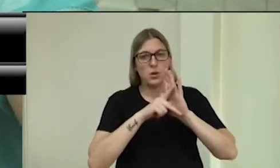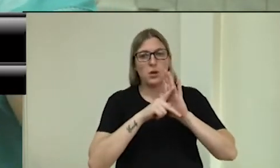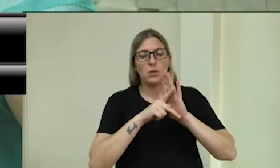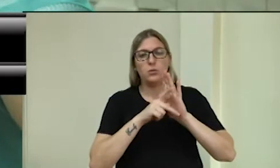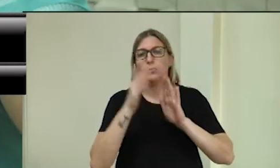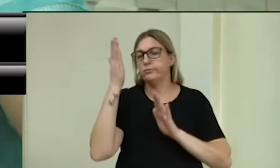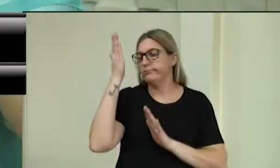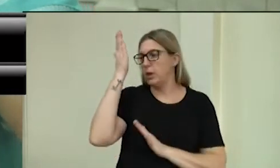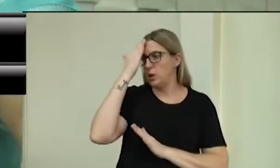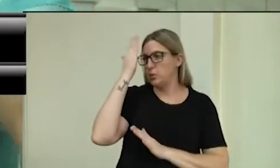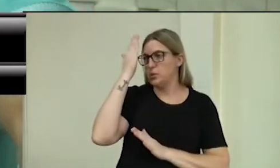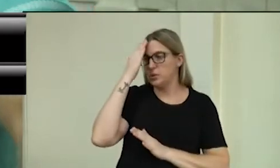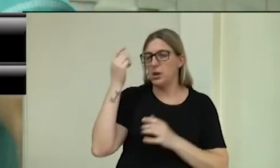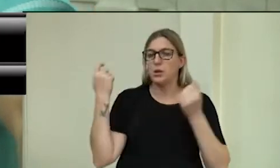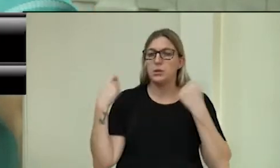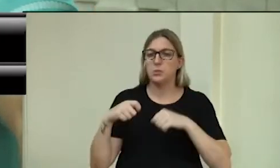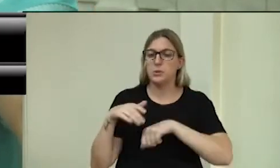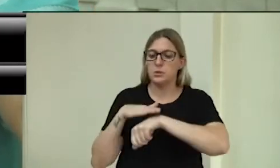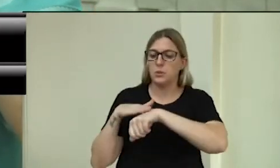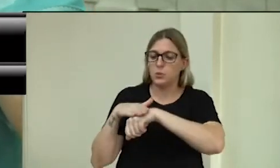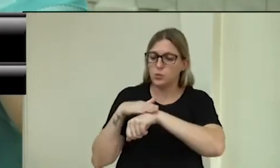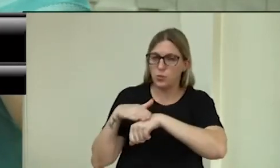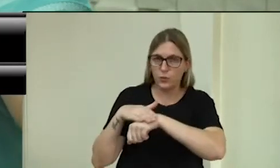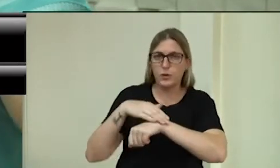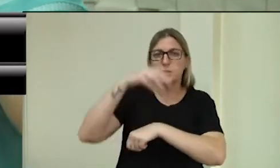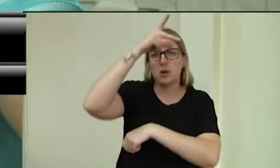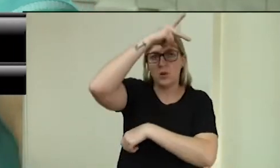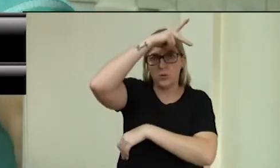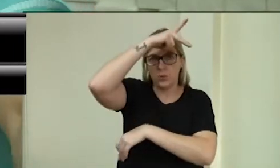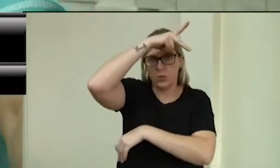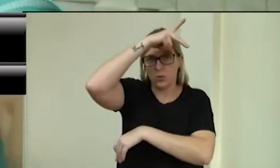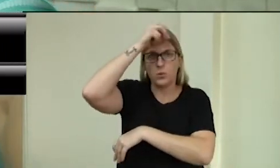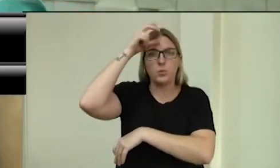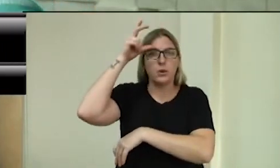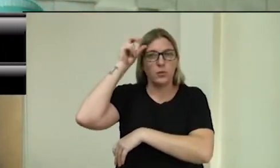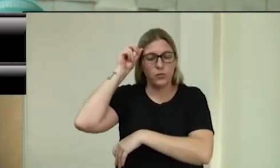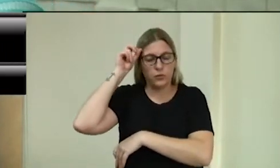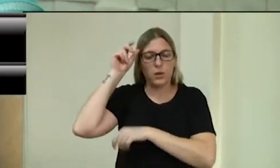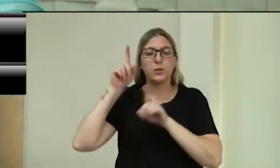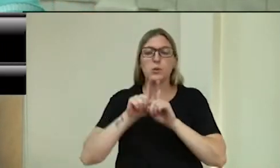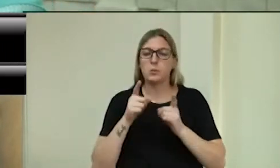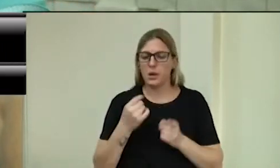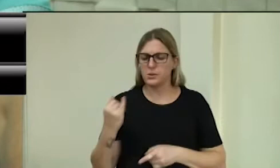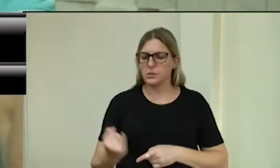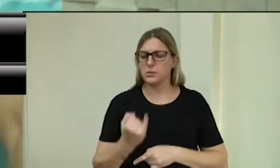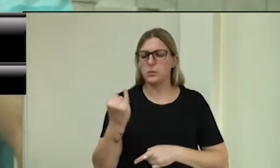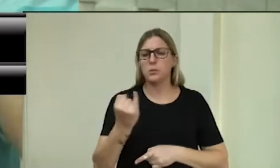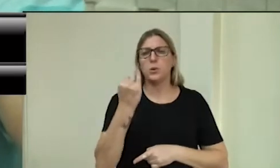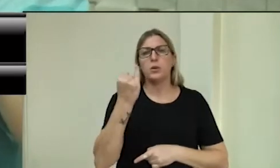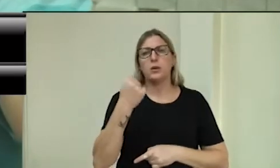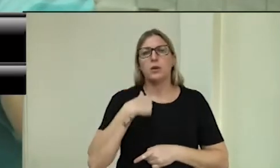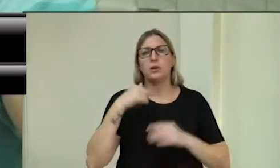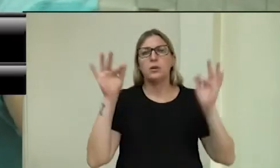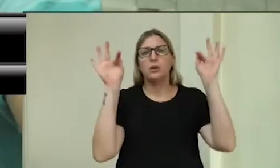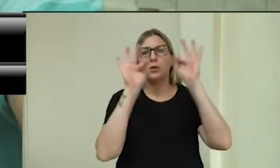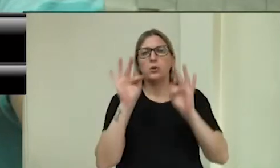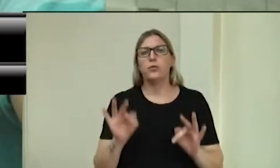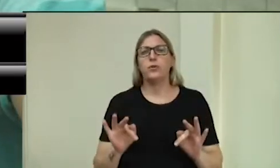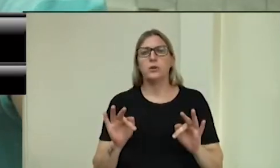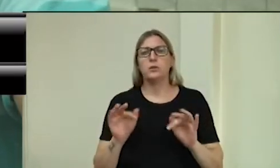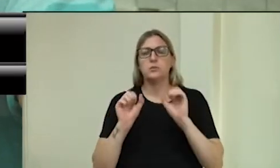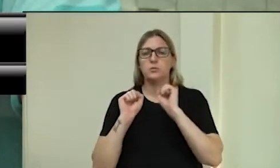definir, nós temos que conversar com o nosso prefeito municipal, mas isso vai vir uma boa hora. Fico muito feliz de estar aqui podendo